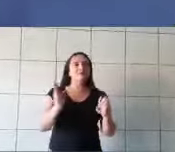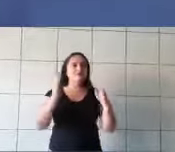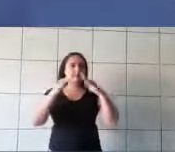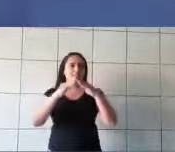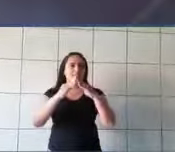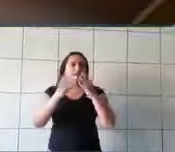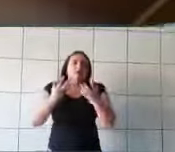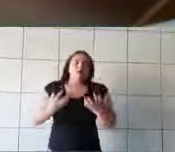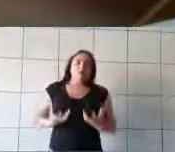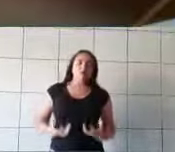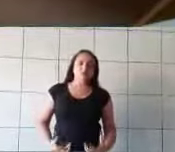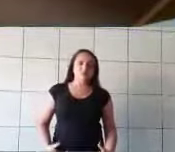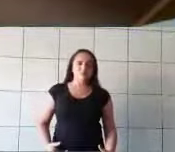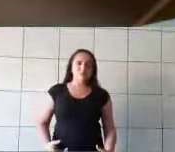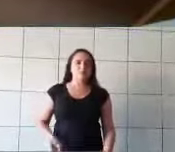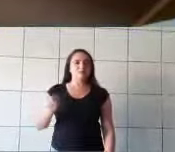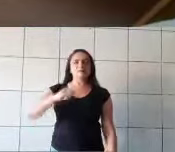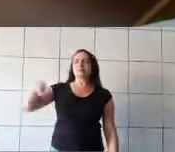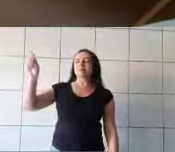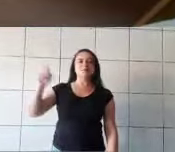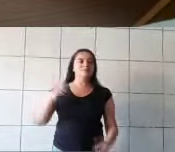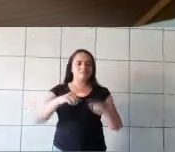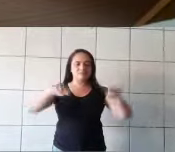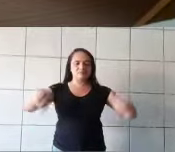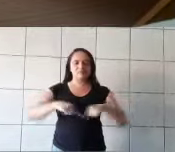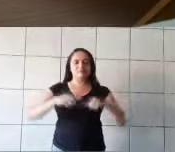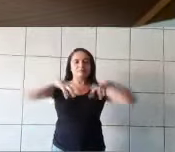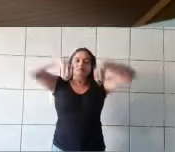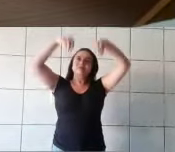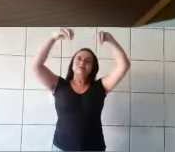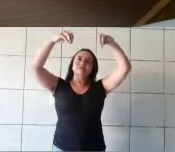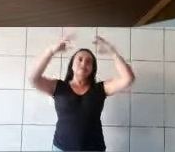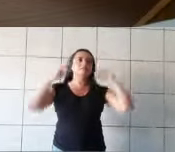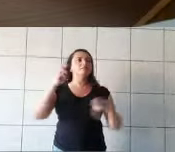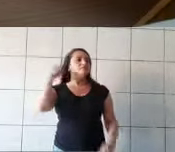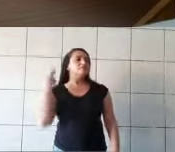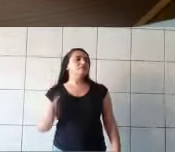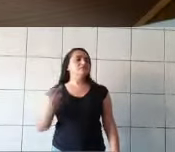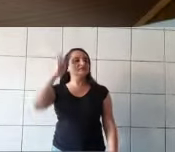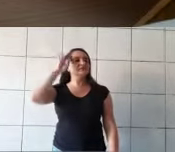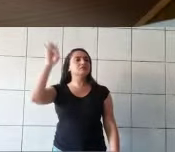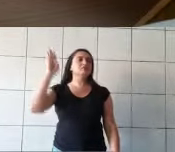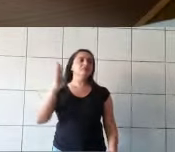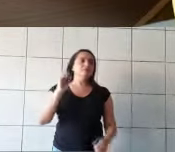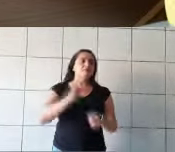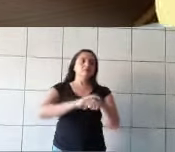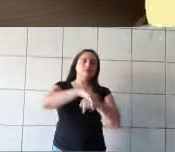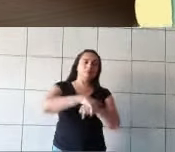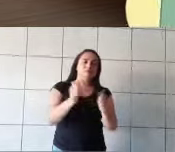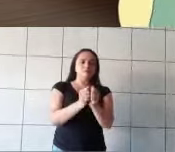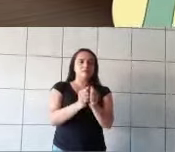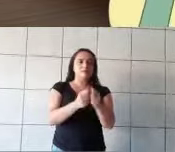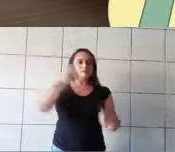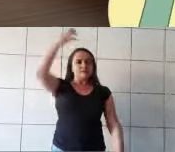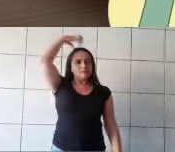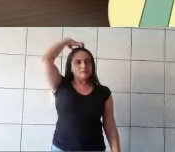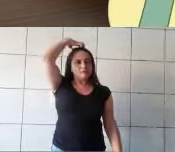Cinderela chegou em casa sem fôlego e foi direto para o sótão. Ela começou a pensar na noite que teve com o príncipe. Ela